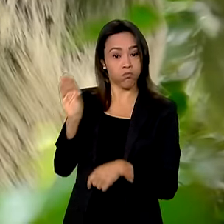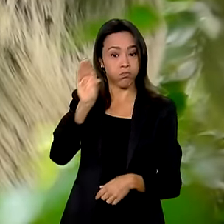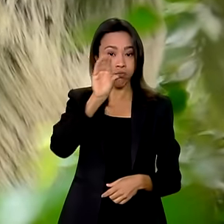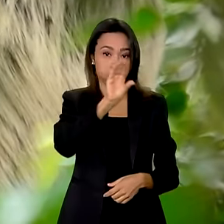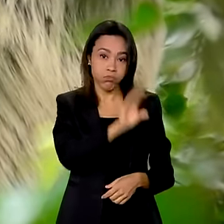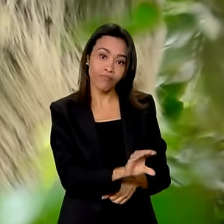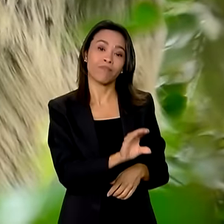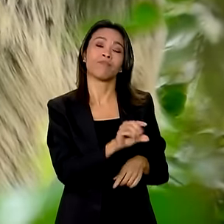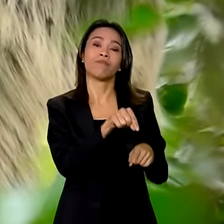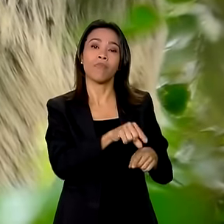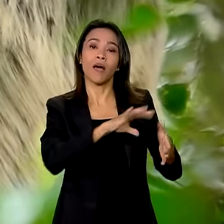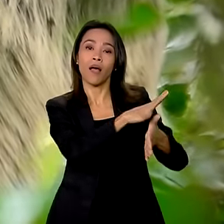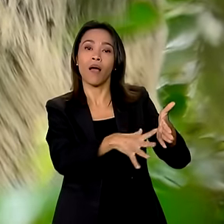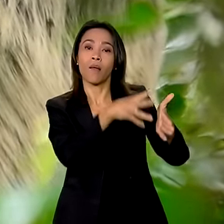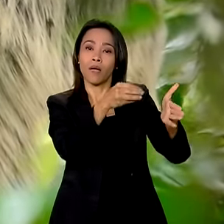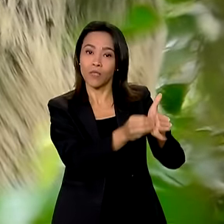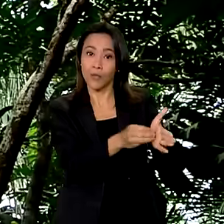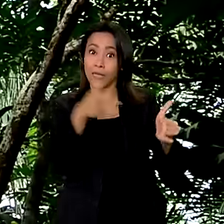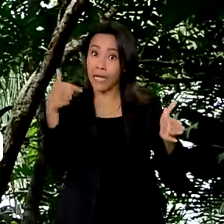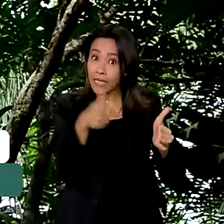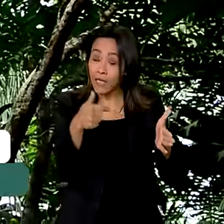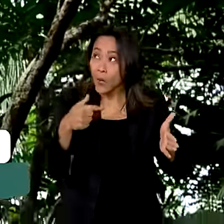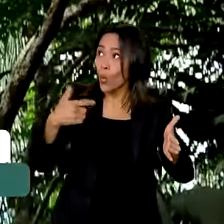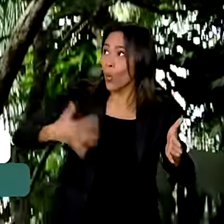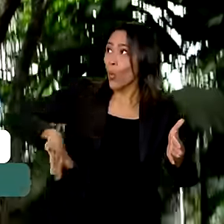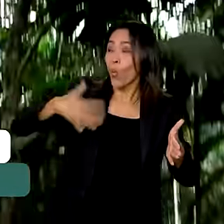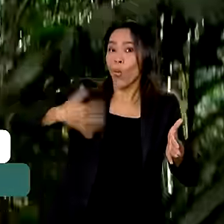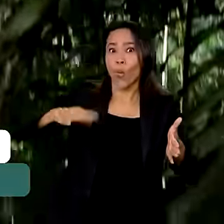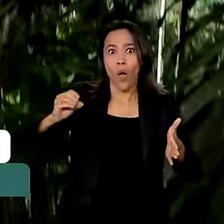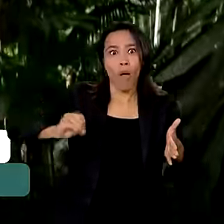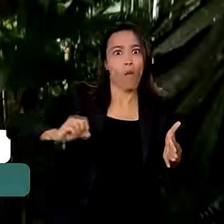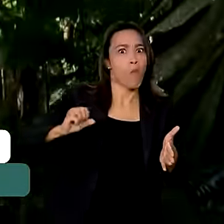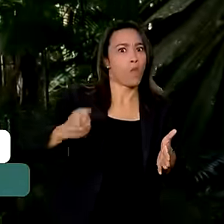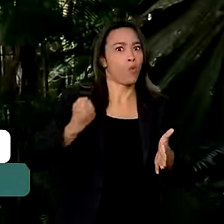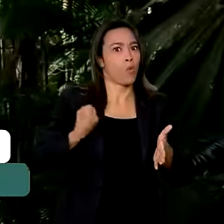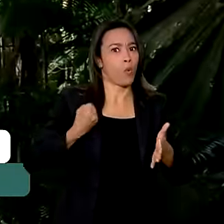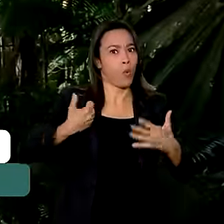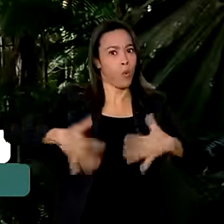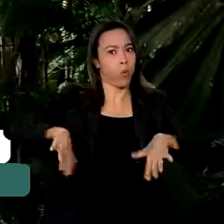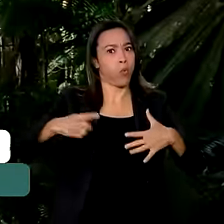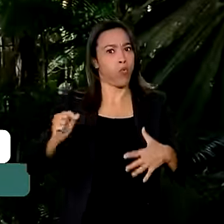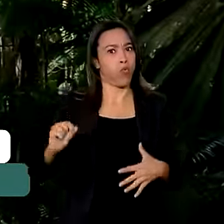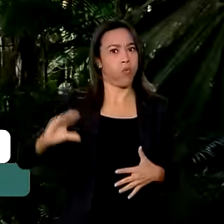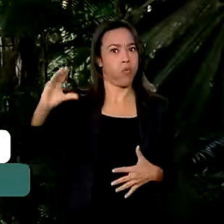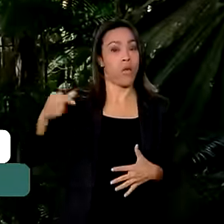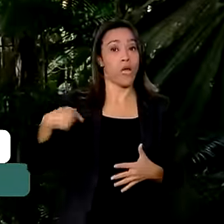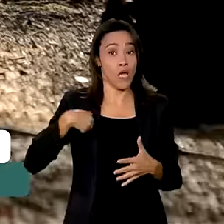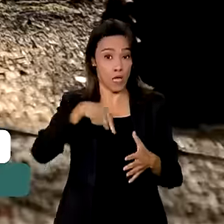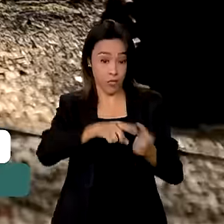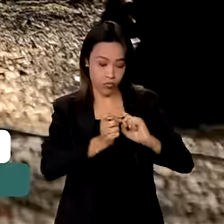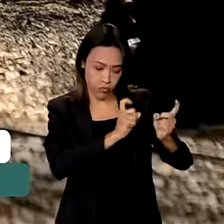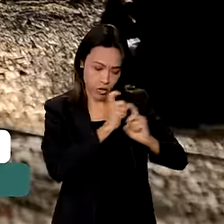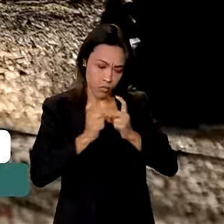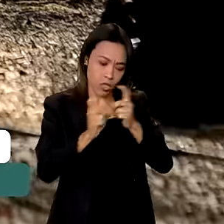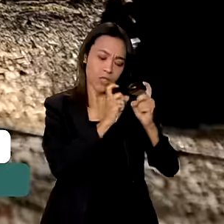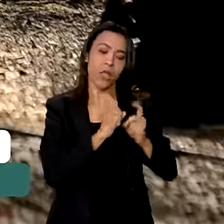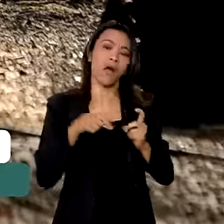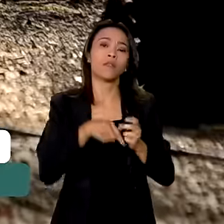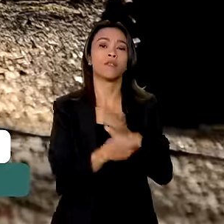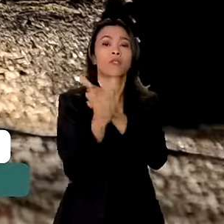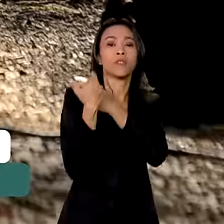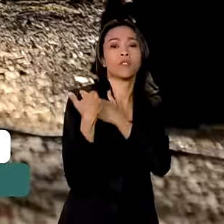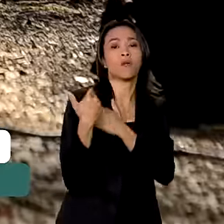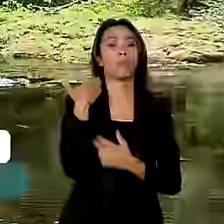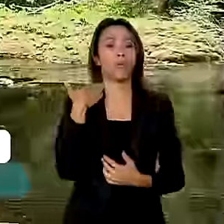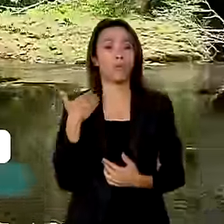ao Fundo Amazônia. Essa é a maior doação anunciada neste ano. O fundo é administrado e gerido pelo